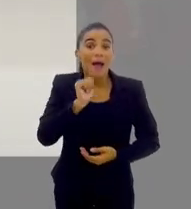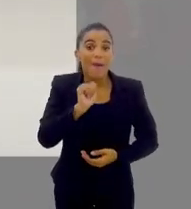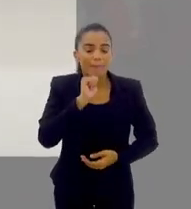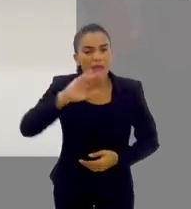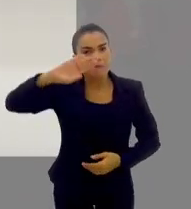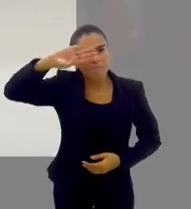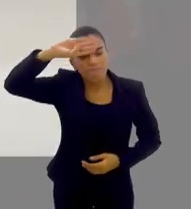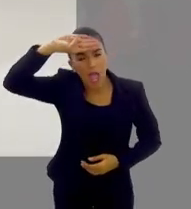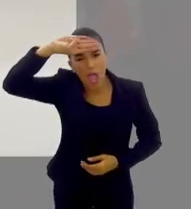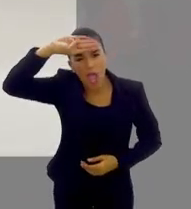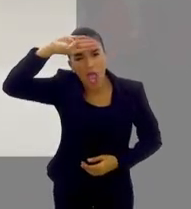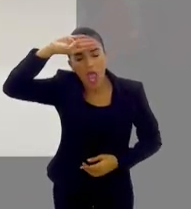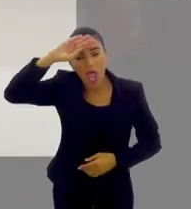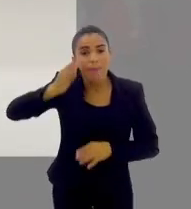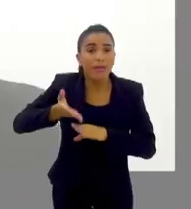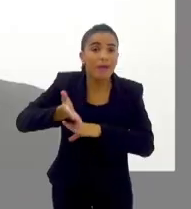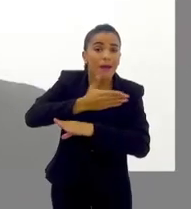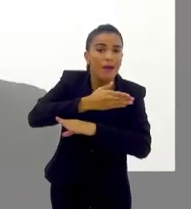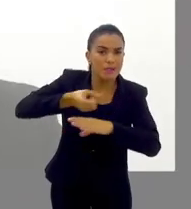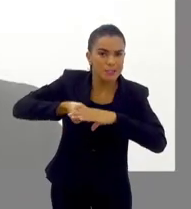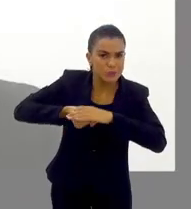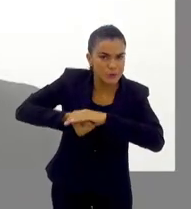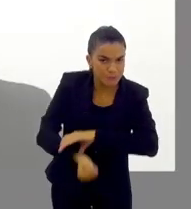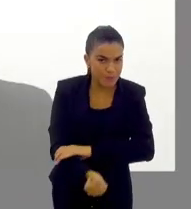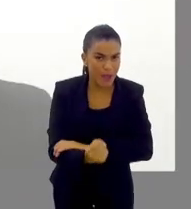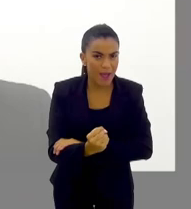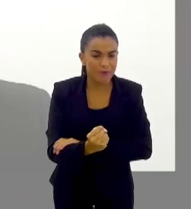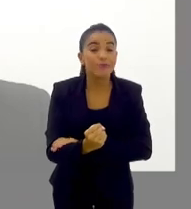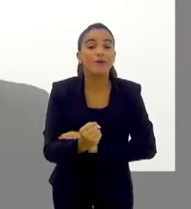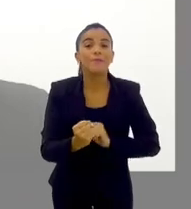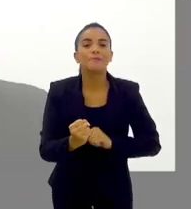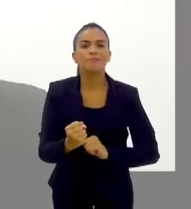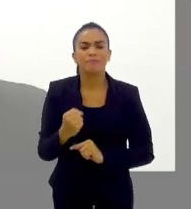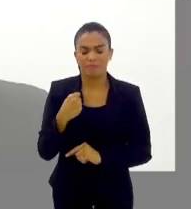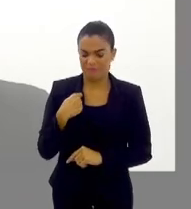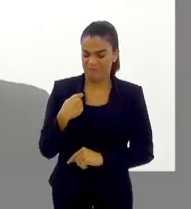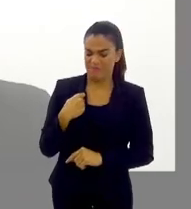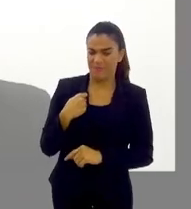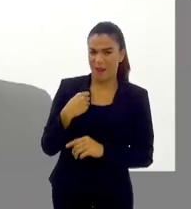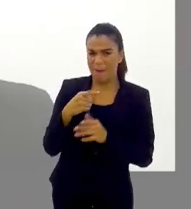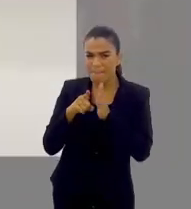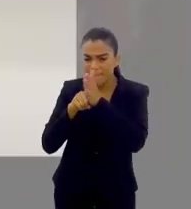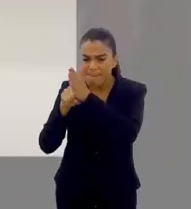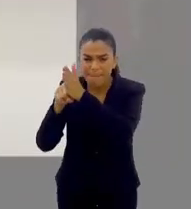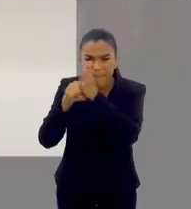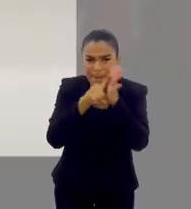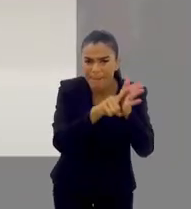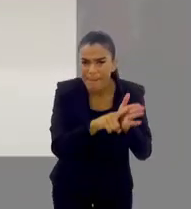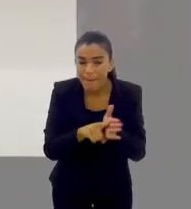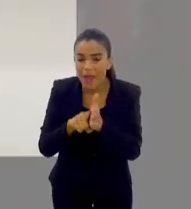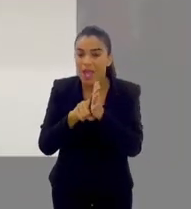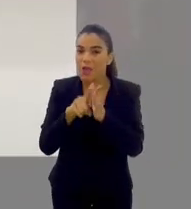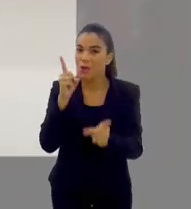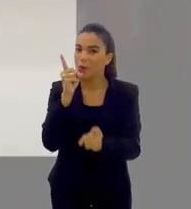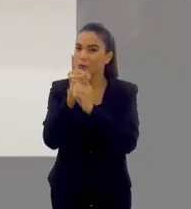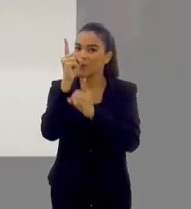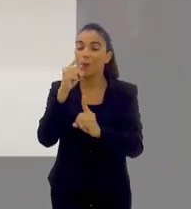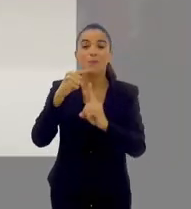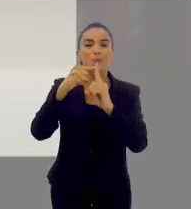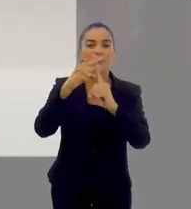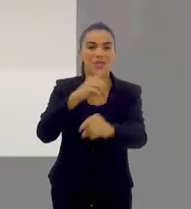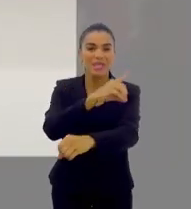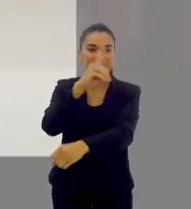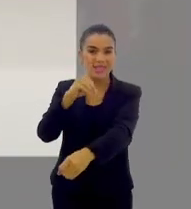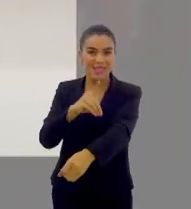A mãe teve febre antes do parto e nós achamos, assim, no rastreio, um dengue